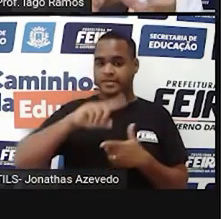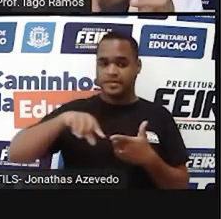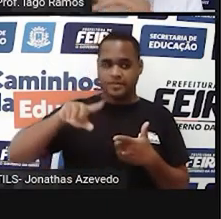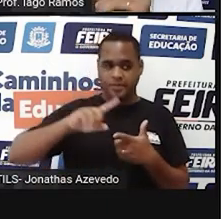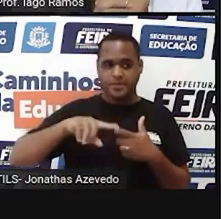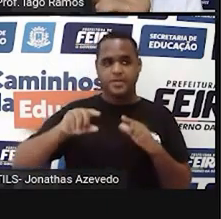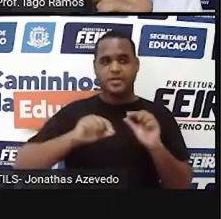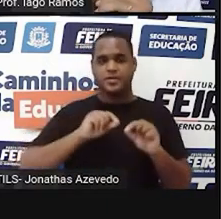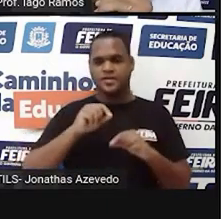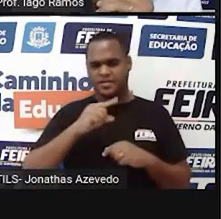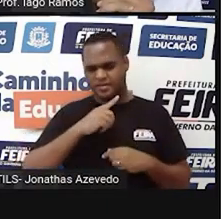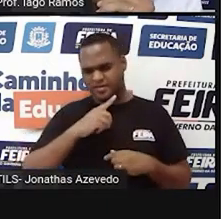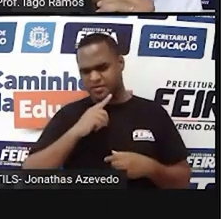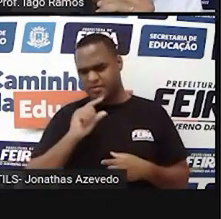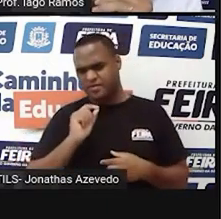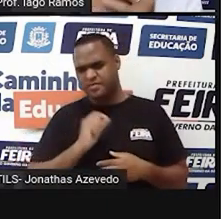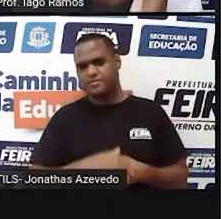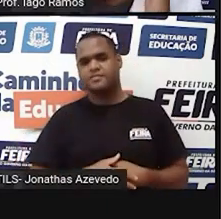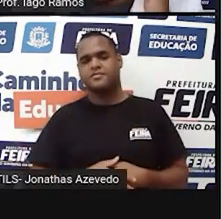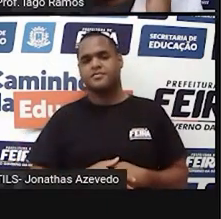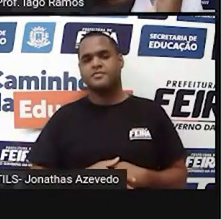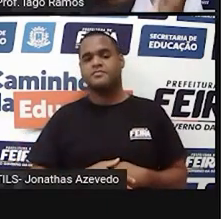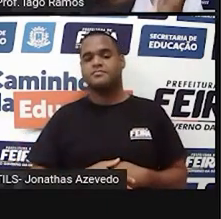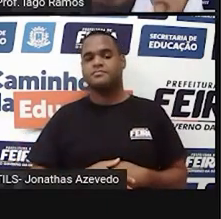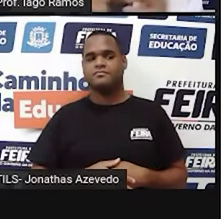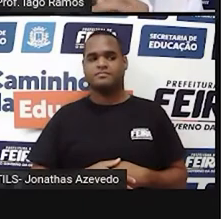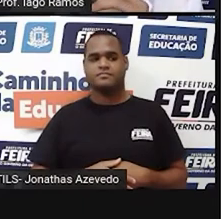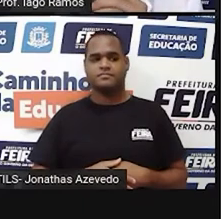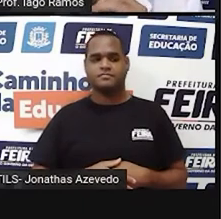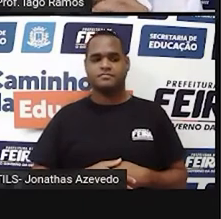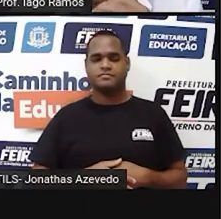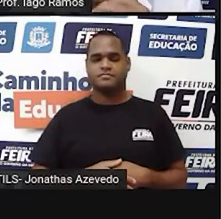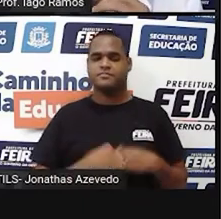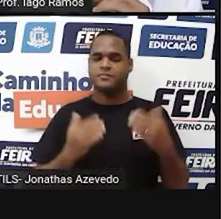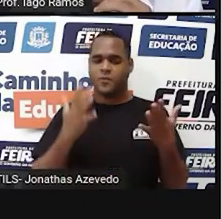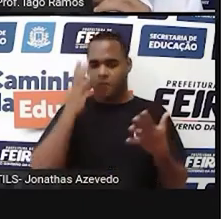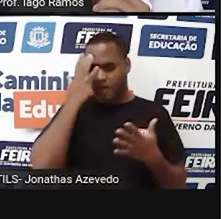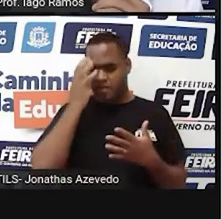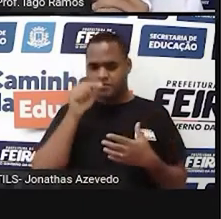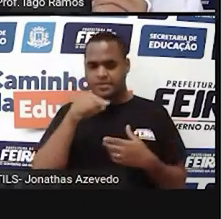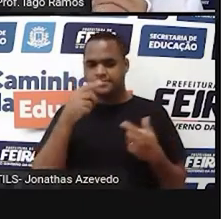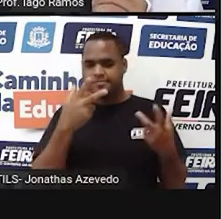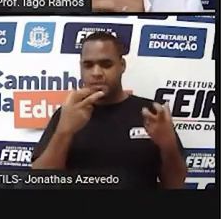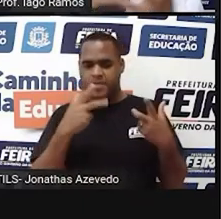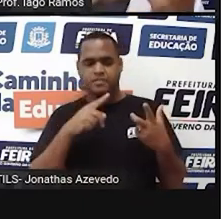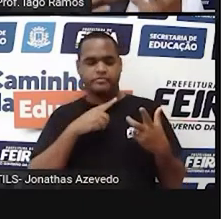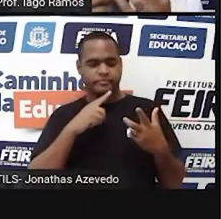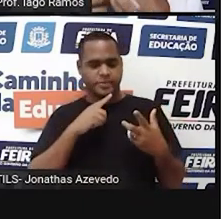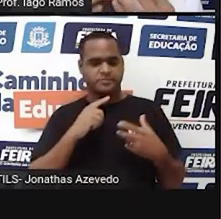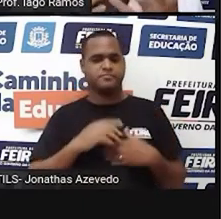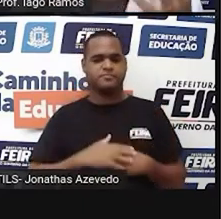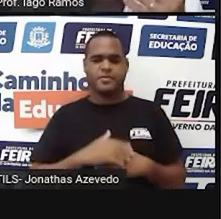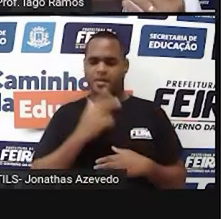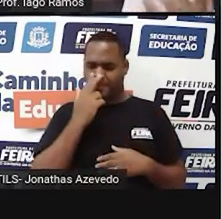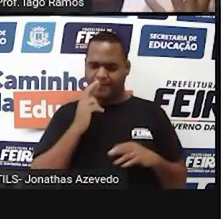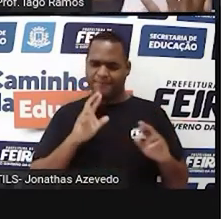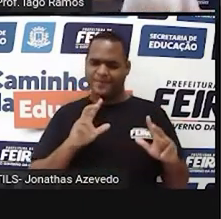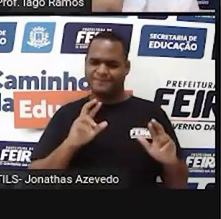que causa aí? E eu acho que você já conseguiu perceber. Dá diferente.